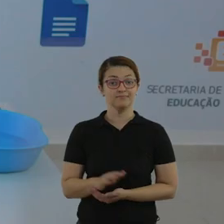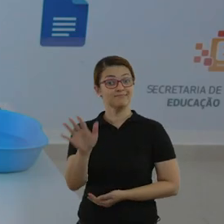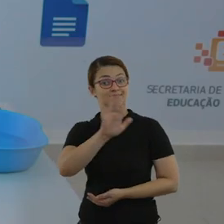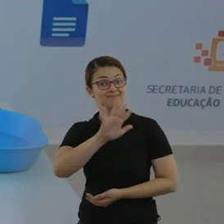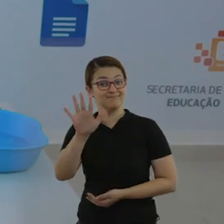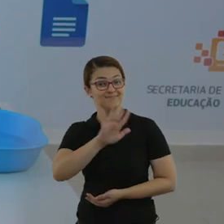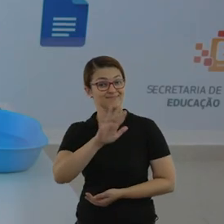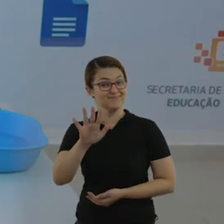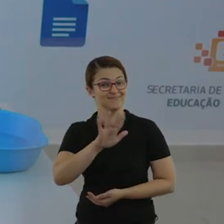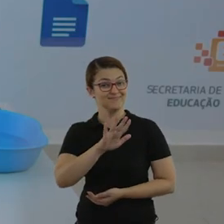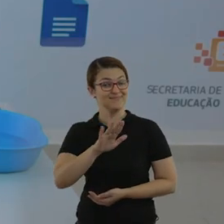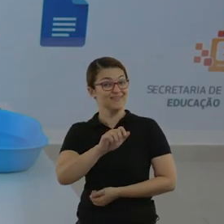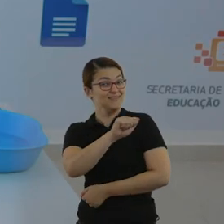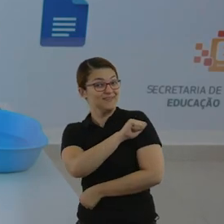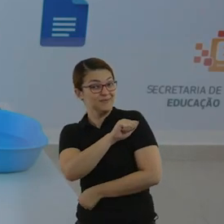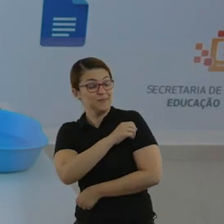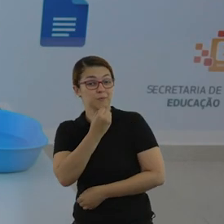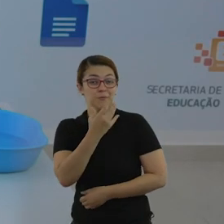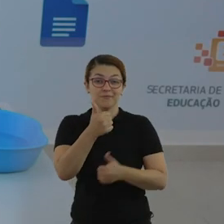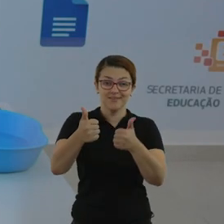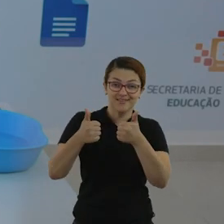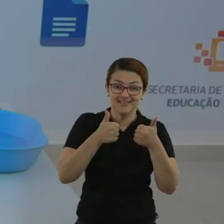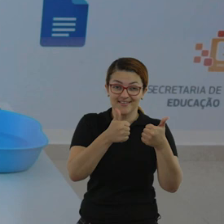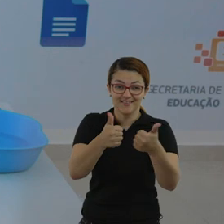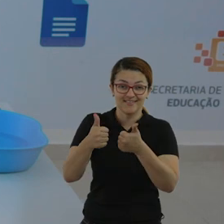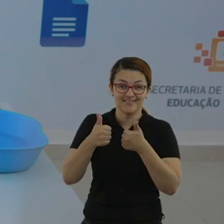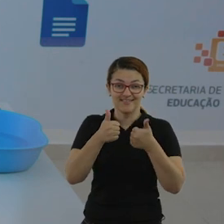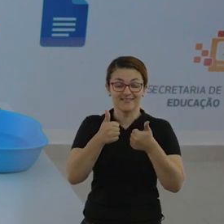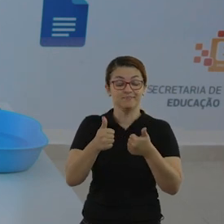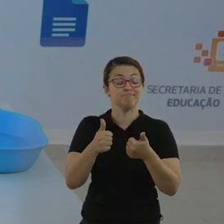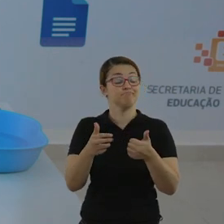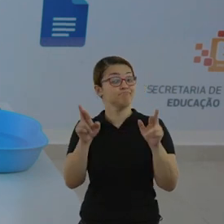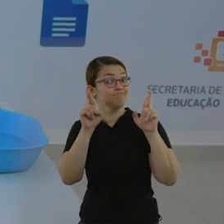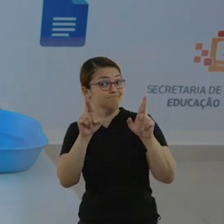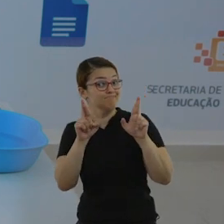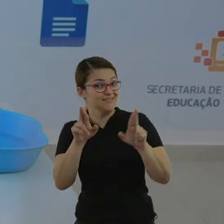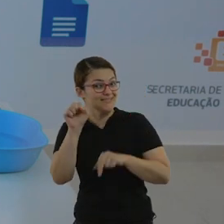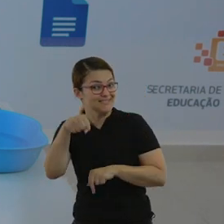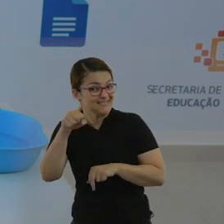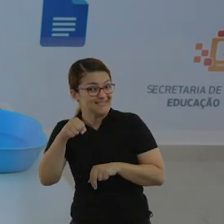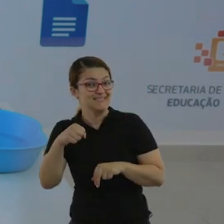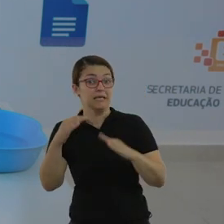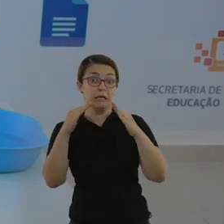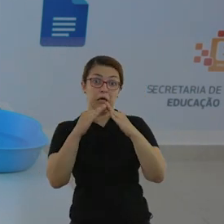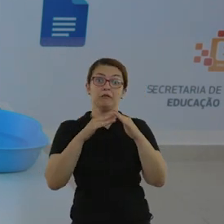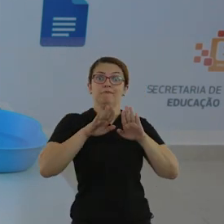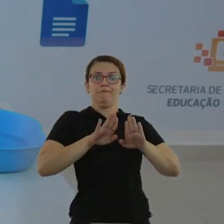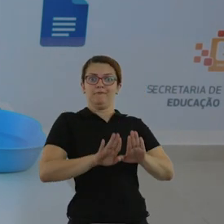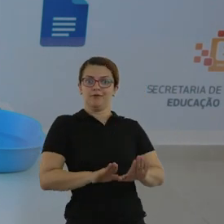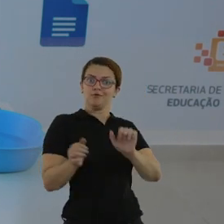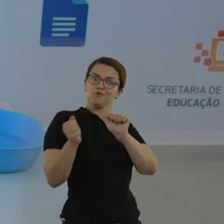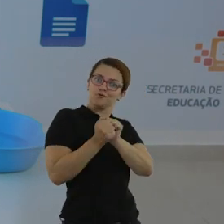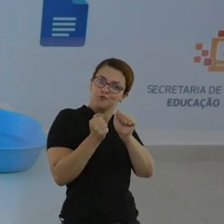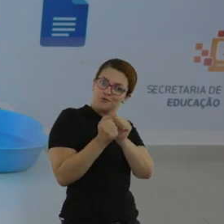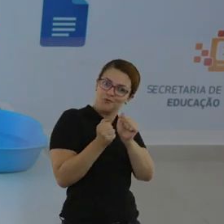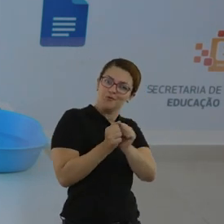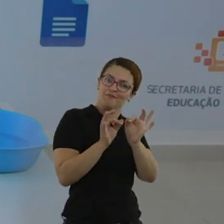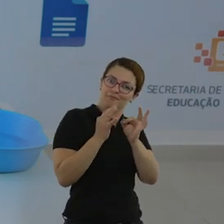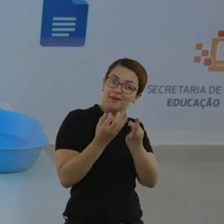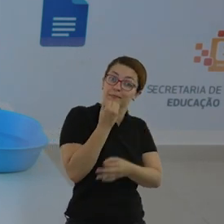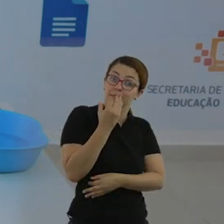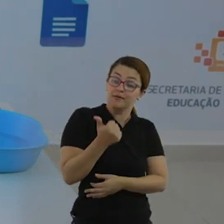Olá, queridos e queridas alunas, tudo bem com vocês? Espero que sim, espero que esteja em casa bem com suas famílias.